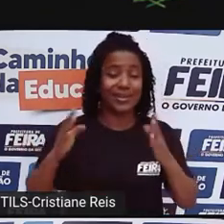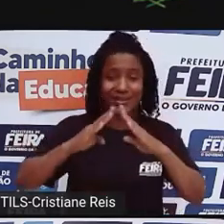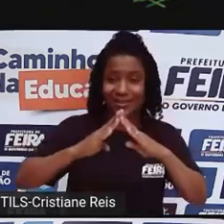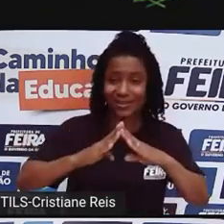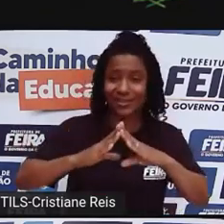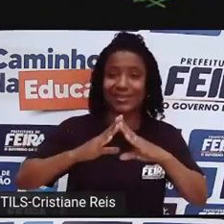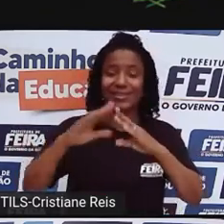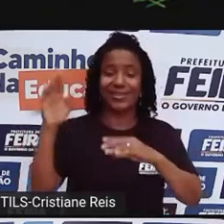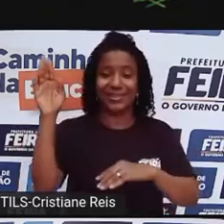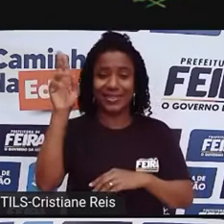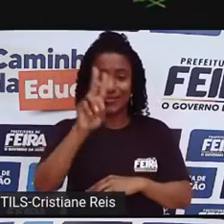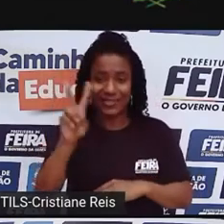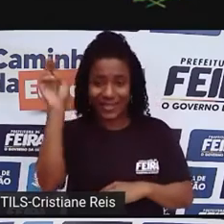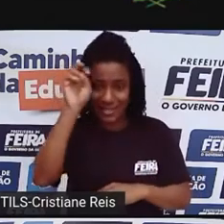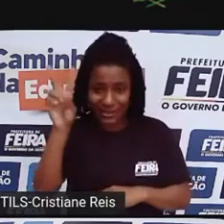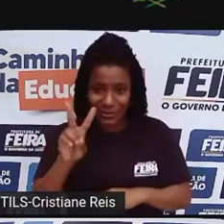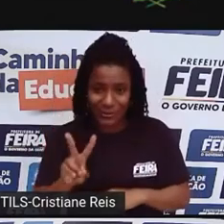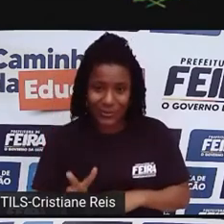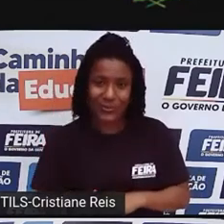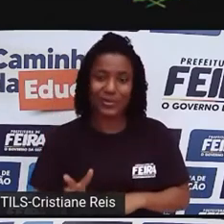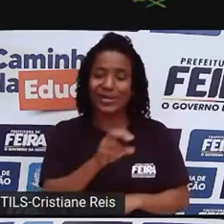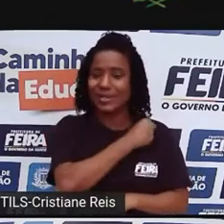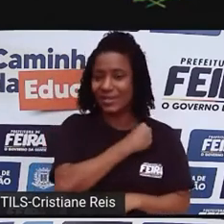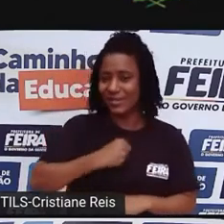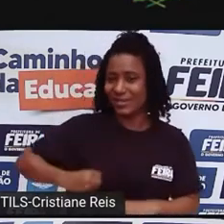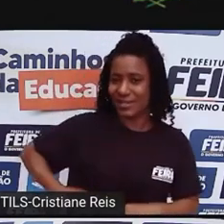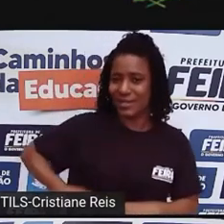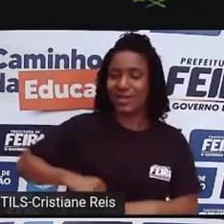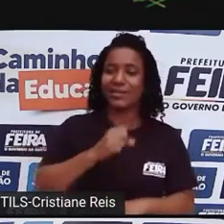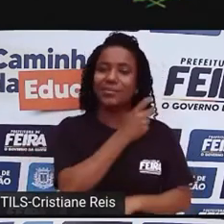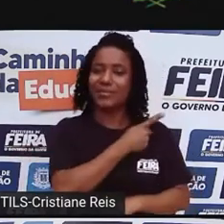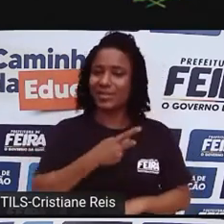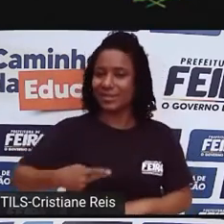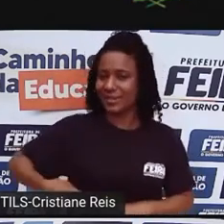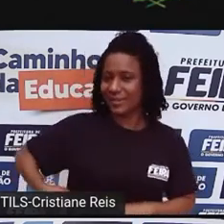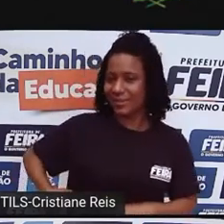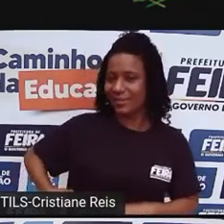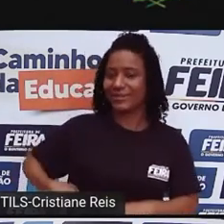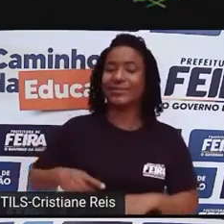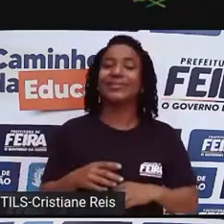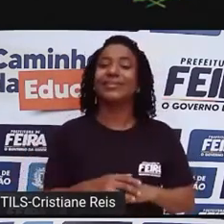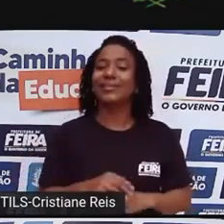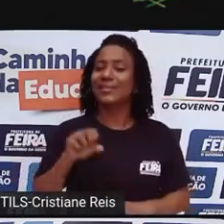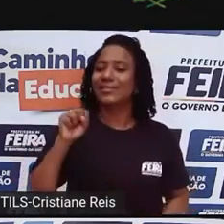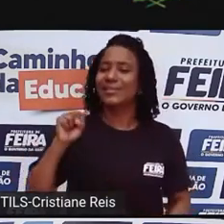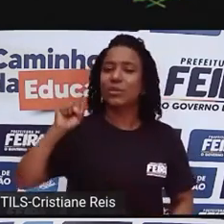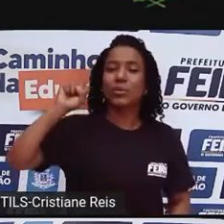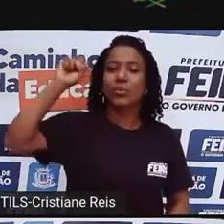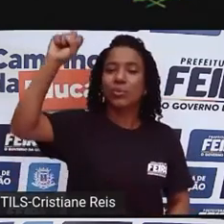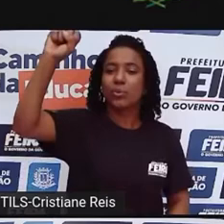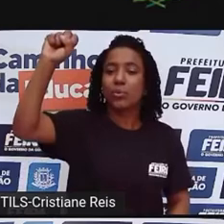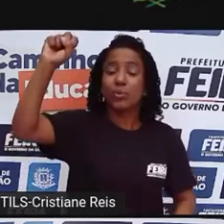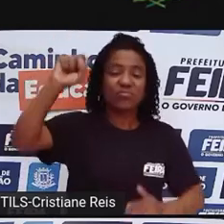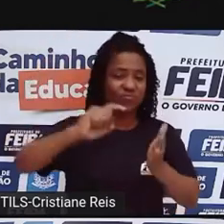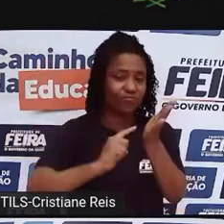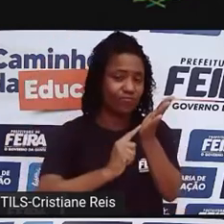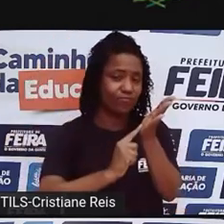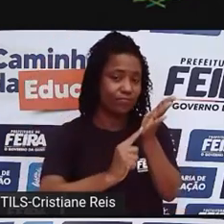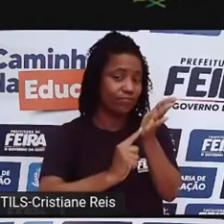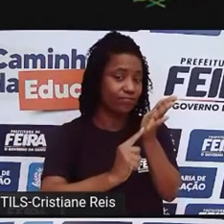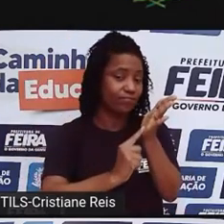brasileiro, presidência e tantos outros espaços de poder, a gente encontra a branquitude ali presente,